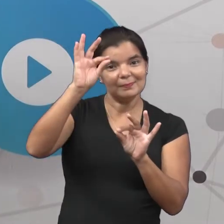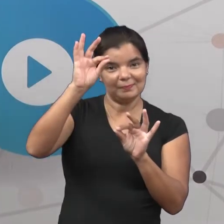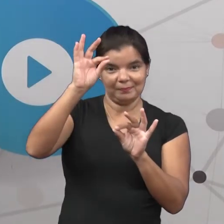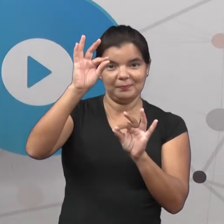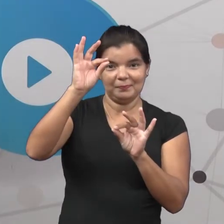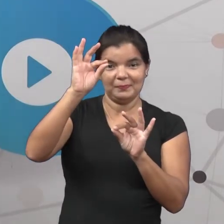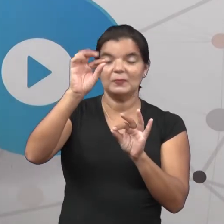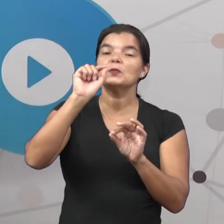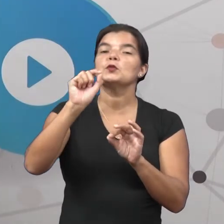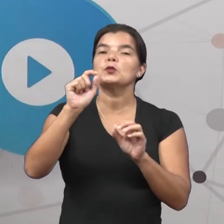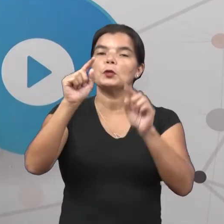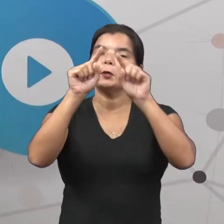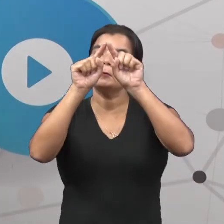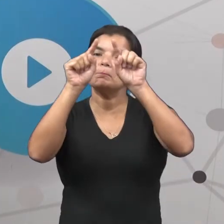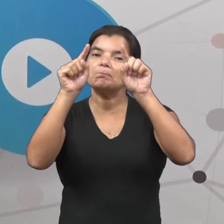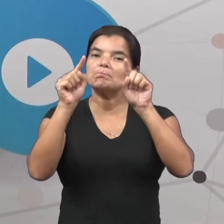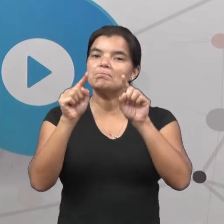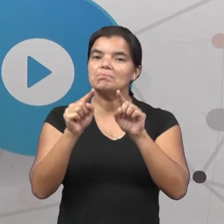cubo.